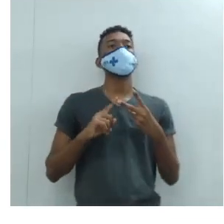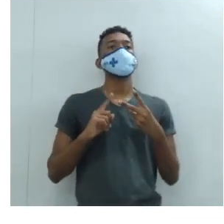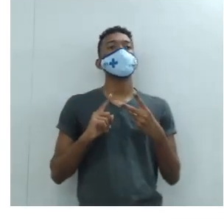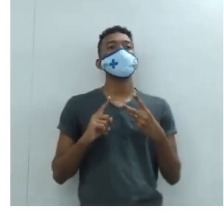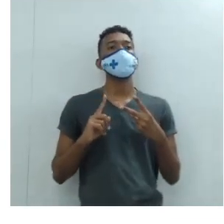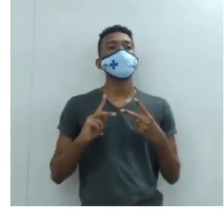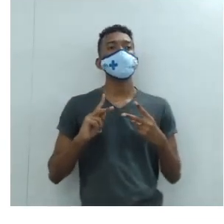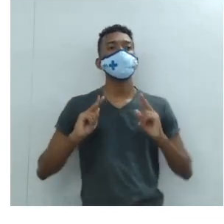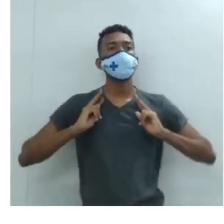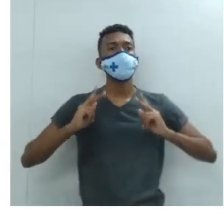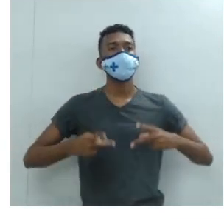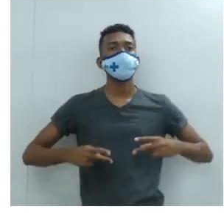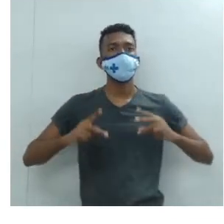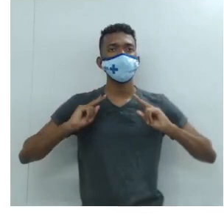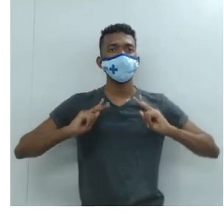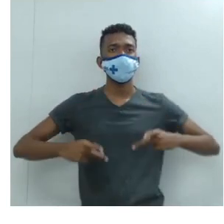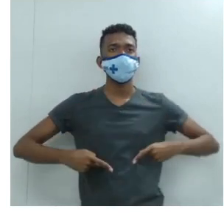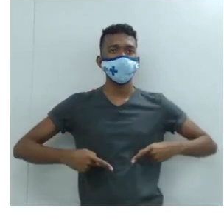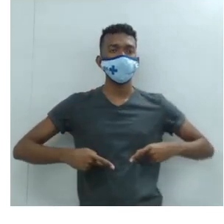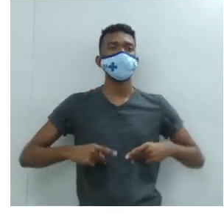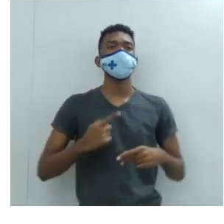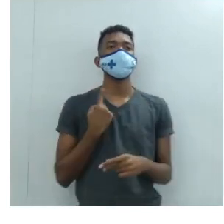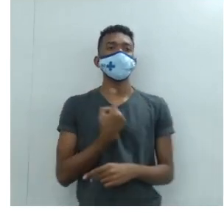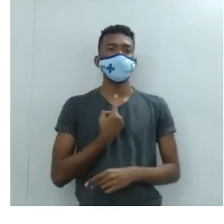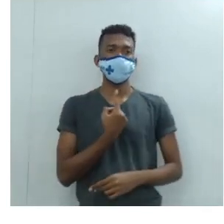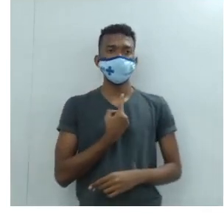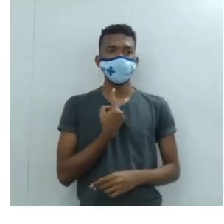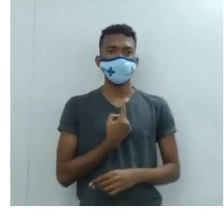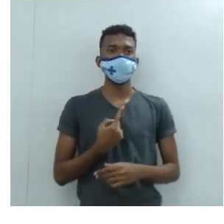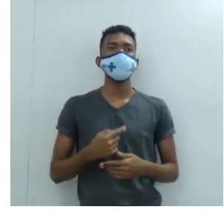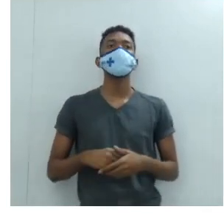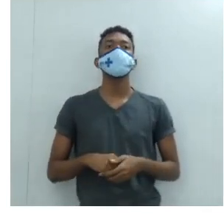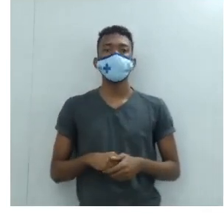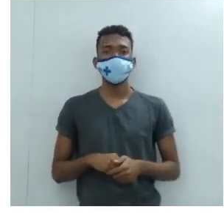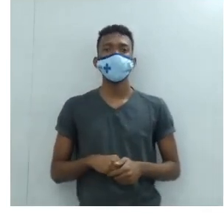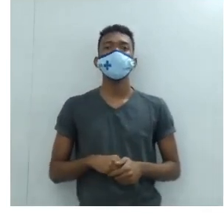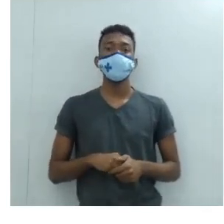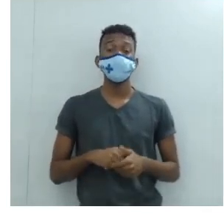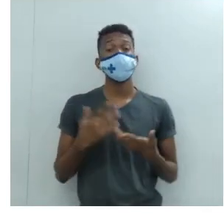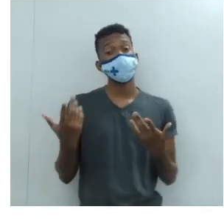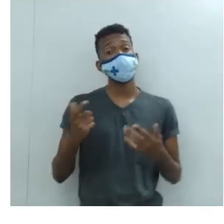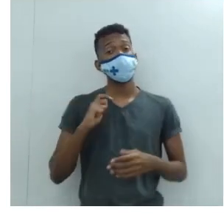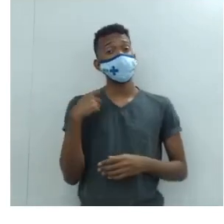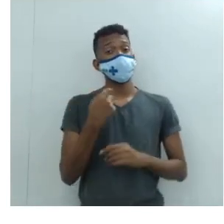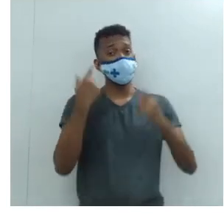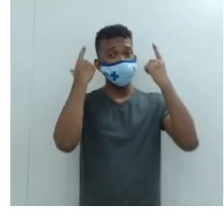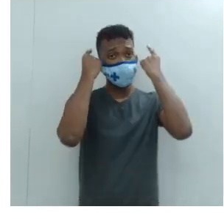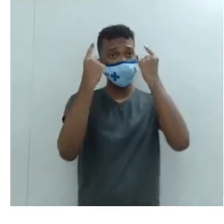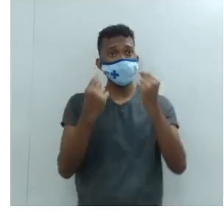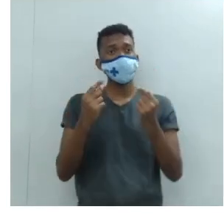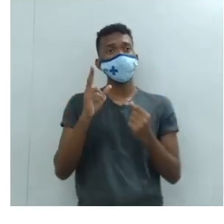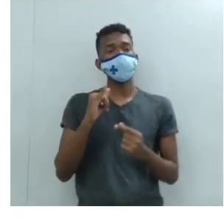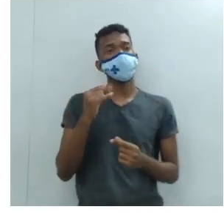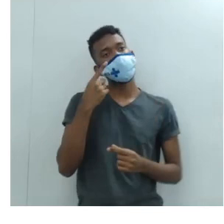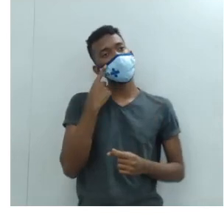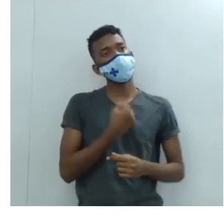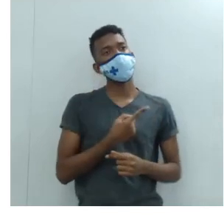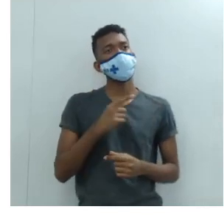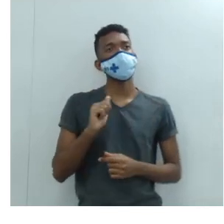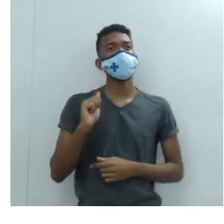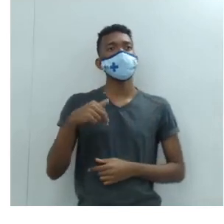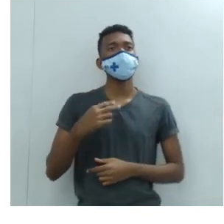humanismo e o individualismo. Então do grego vocês vão ter na realidade antropos,